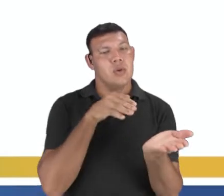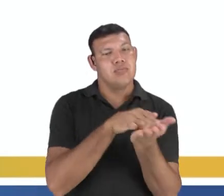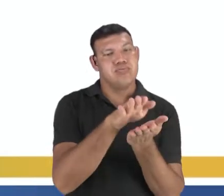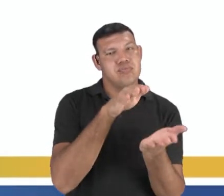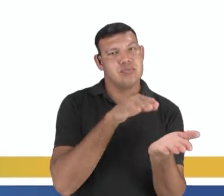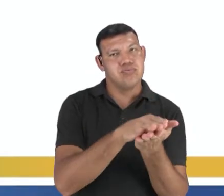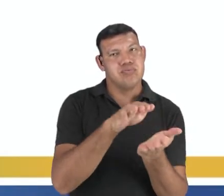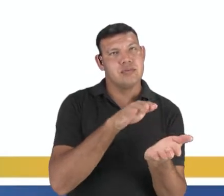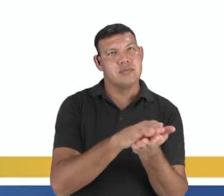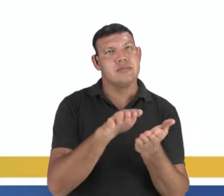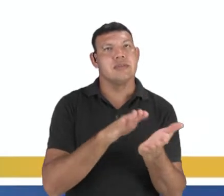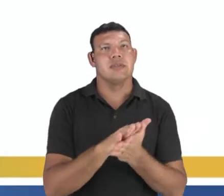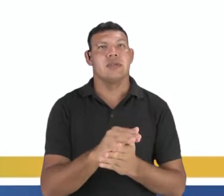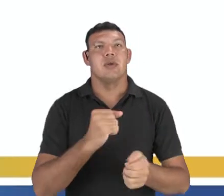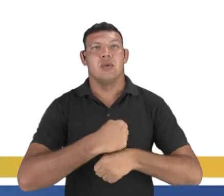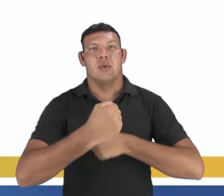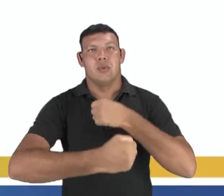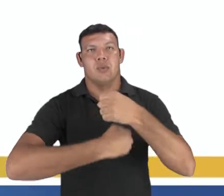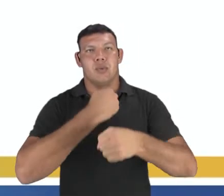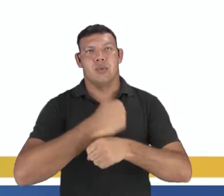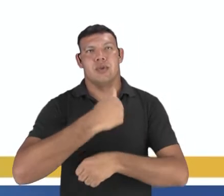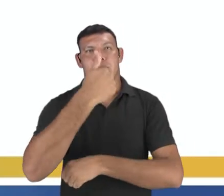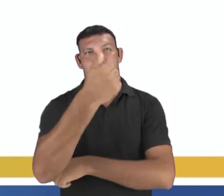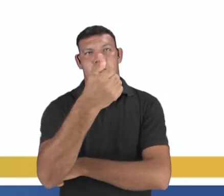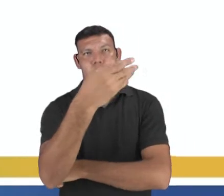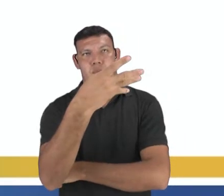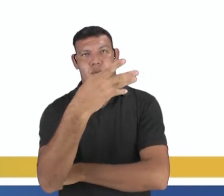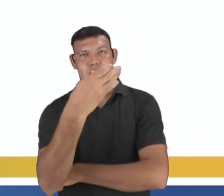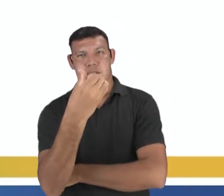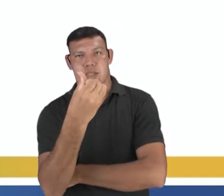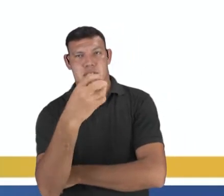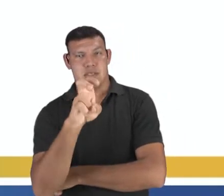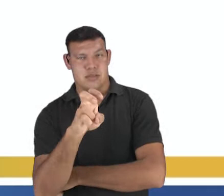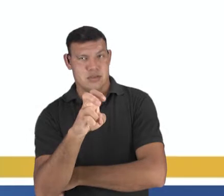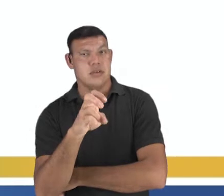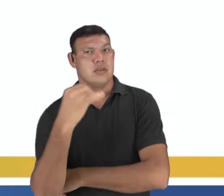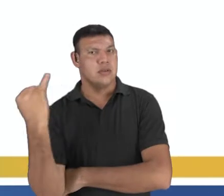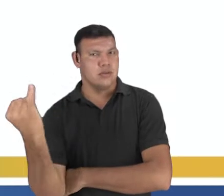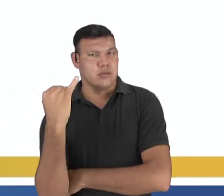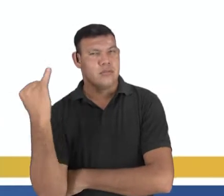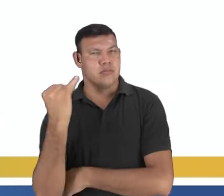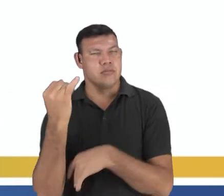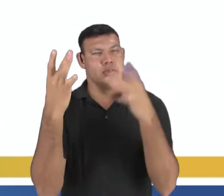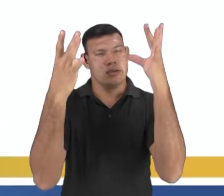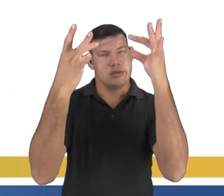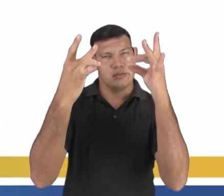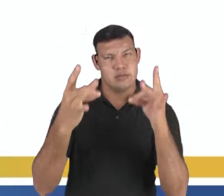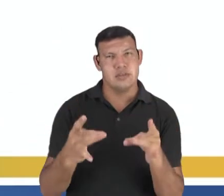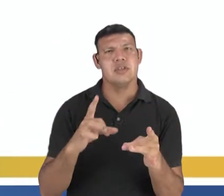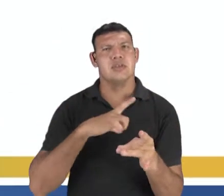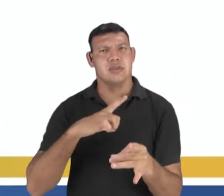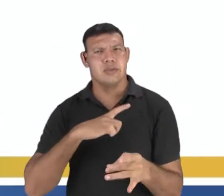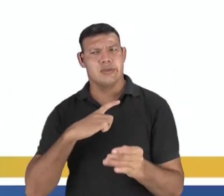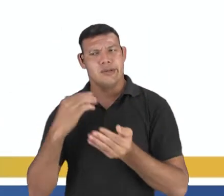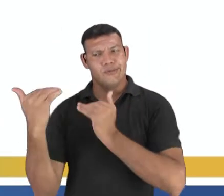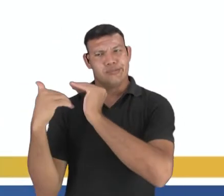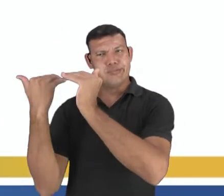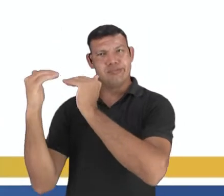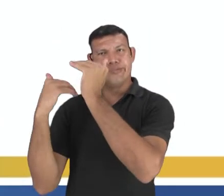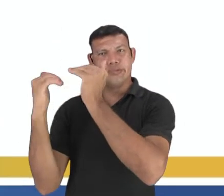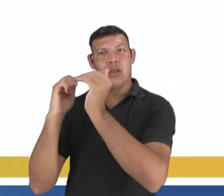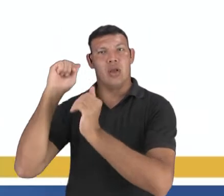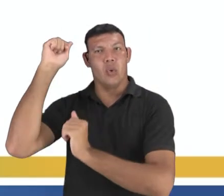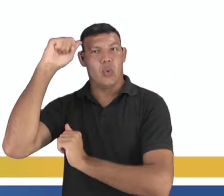Gutenberg, em 1465. E é importante a gente falar sobre isso porque observem o que aconteceu. Foi um grande